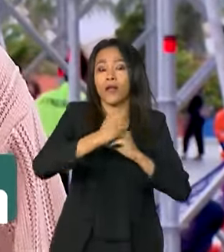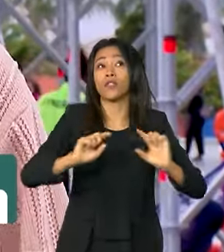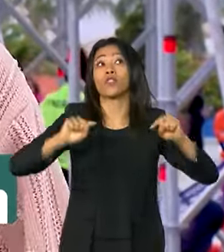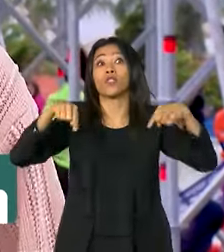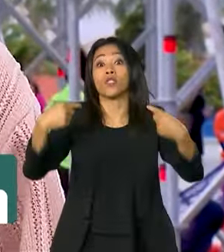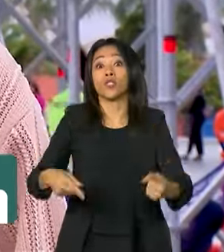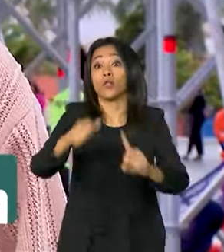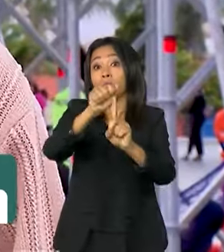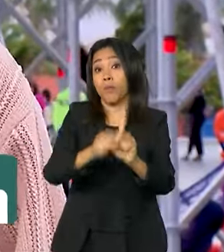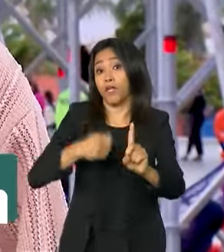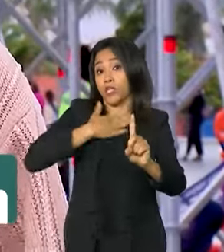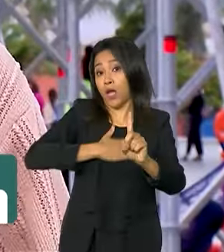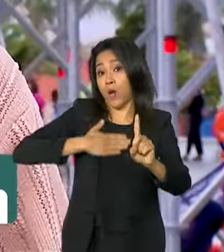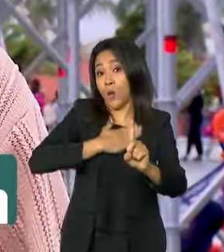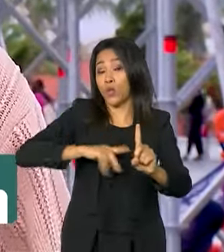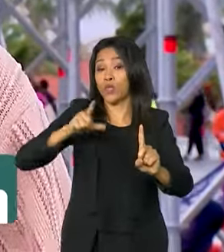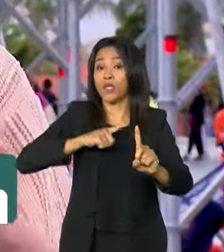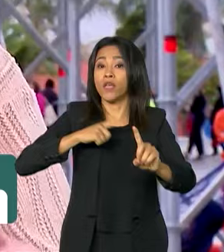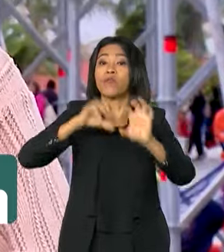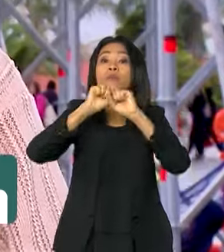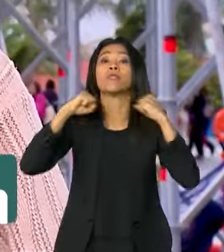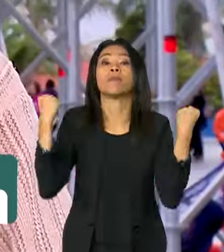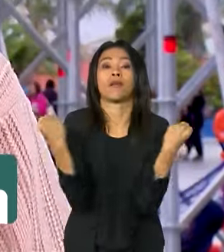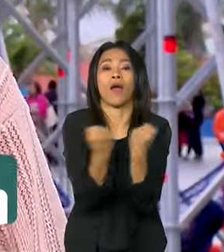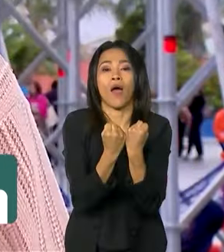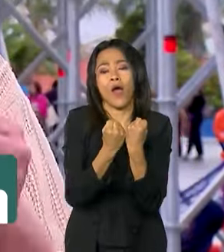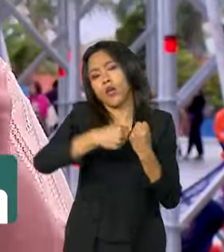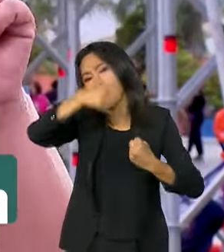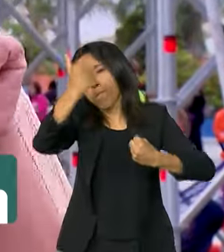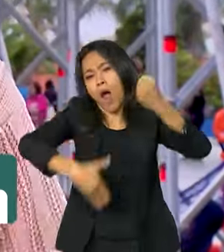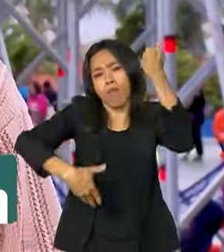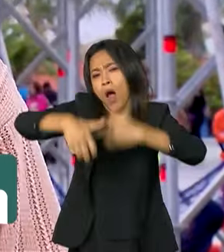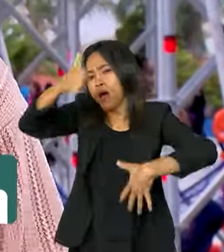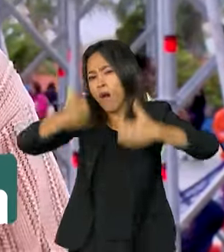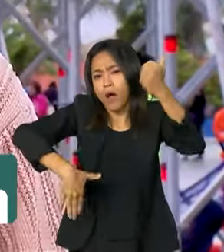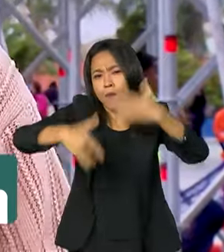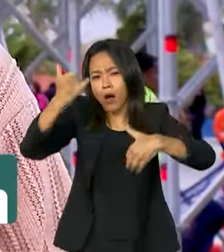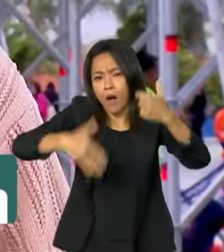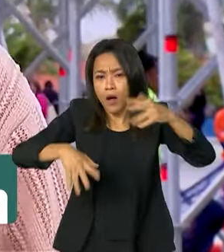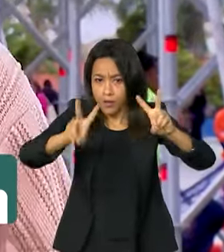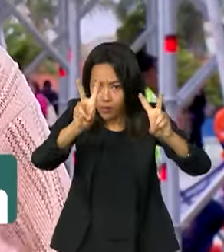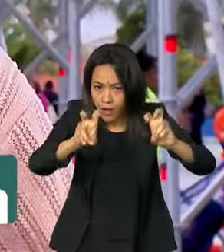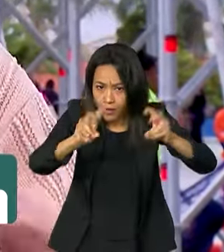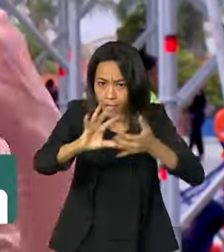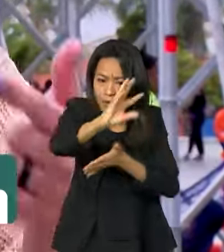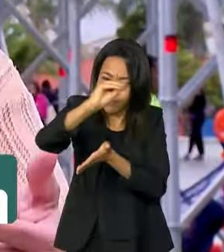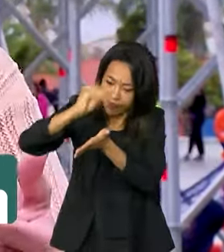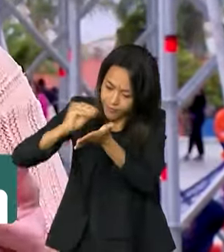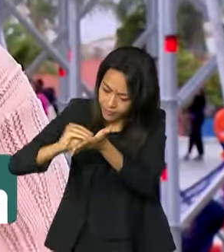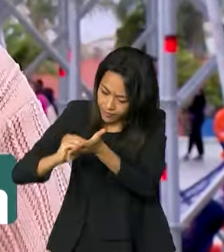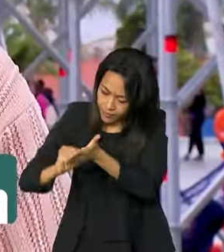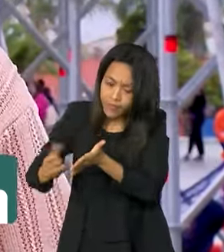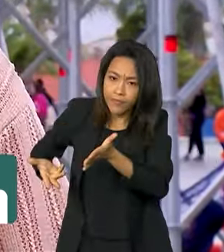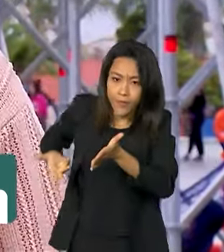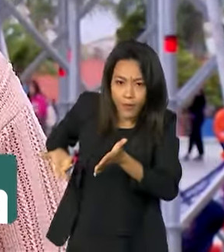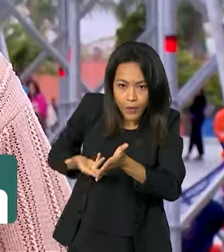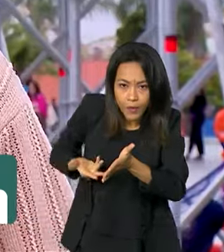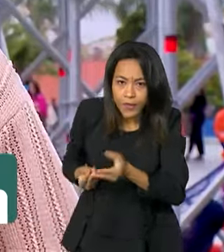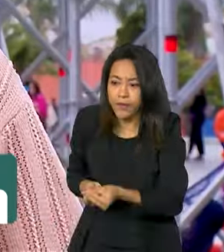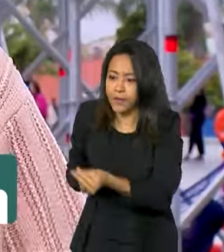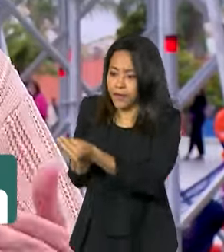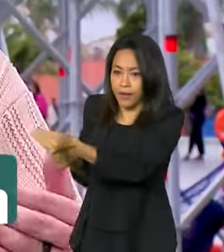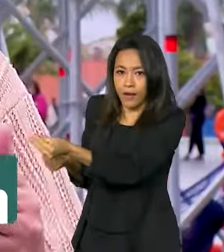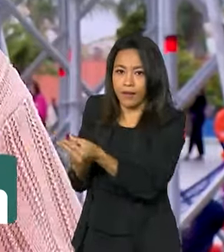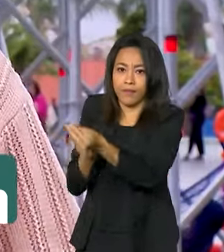seminário. E esse seminário, ele pautou os elementos fundamentais que estão hoje no documento final, que será entregue aos presidentes.